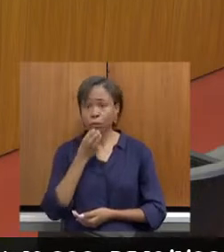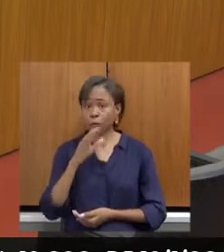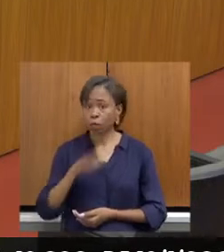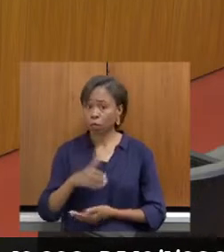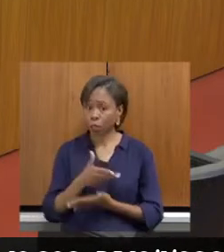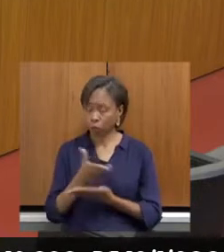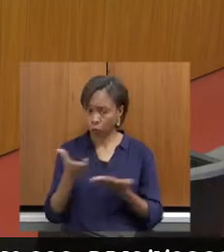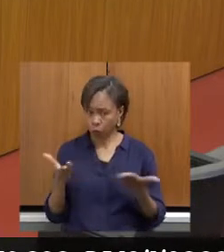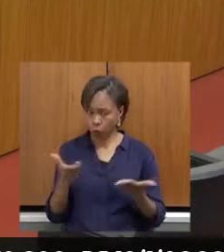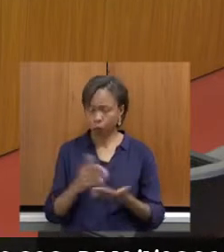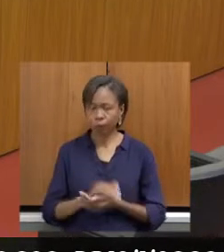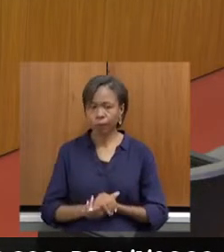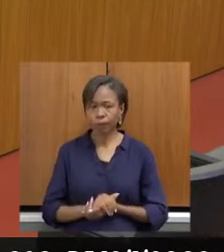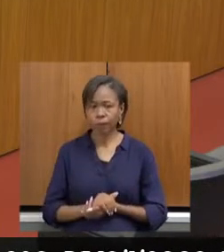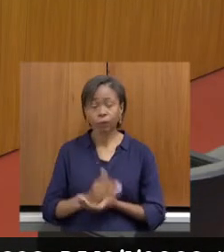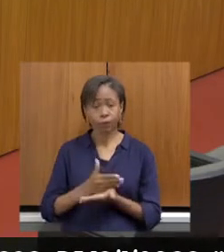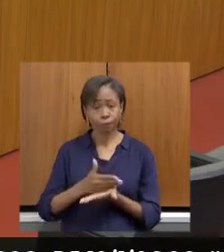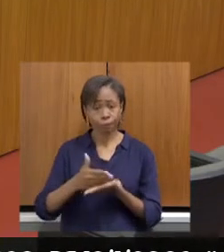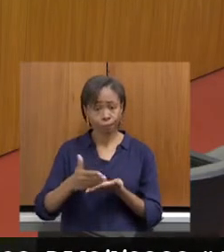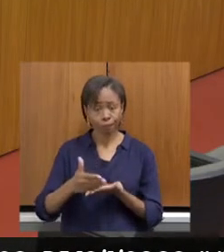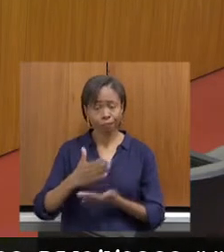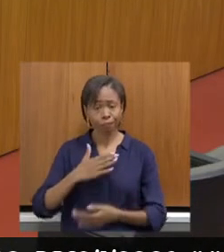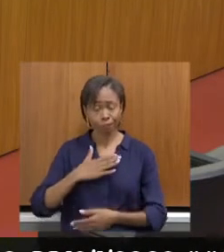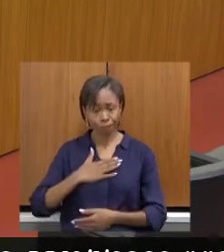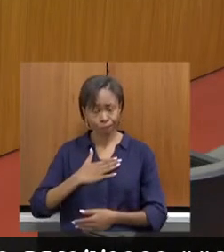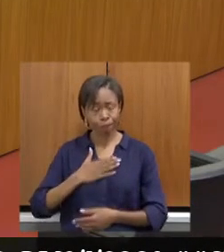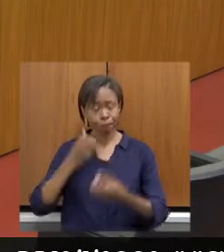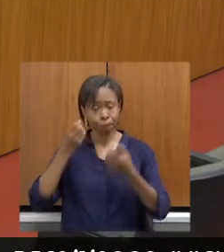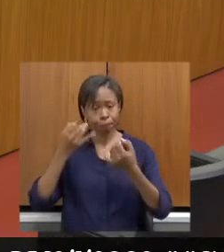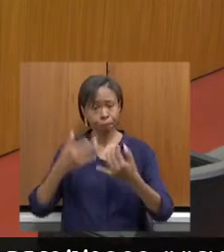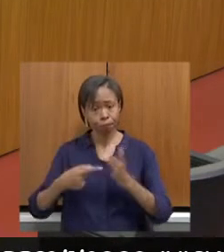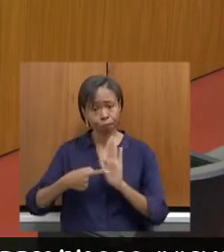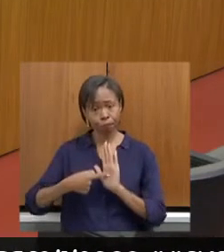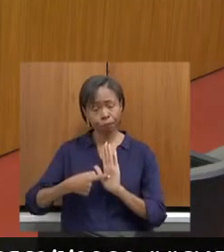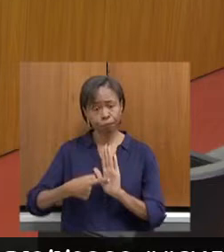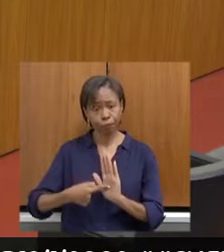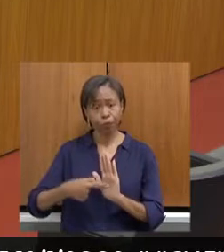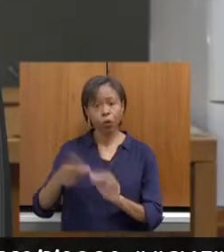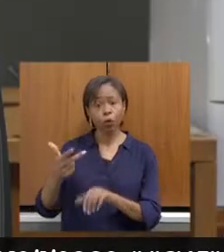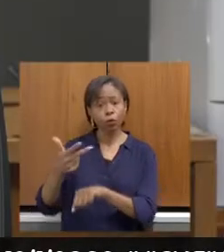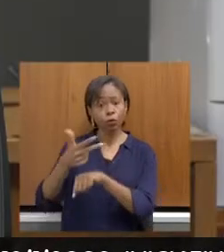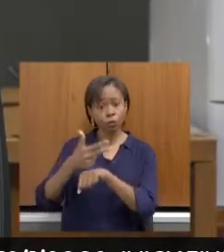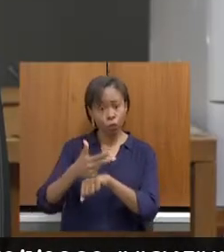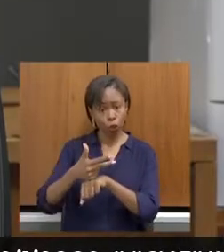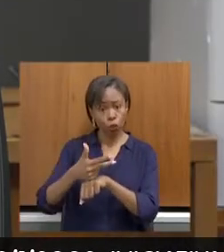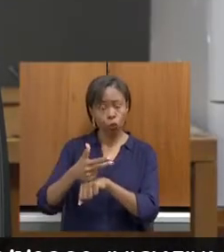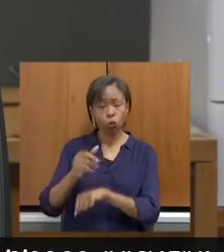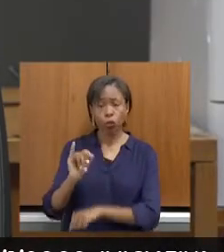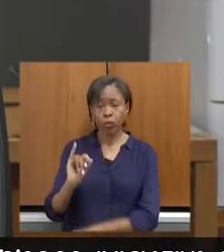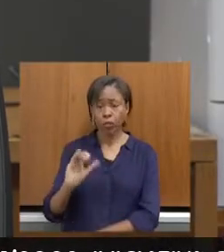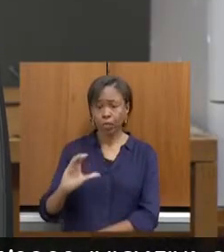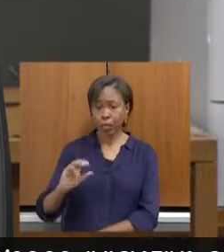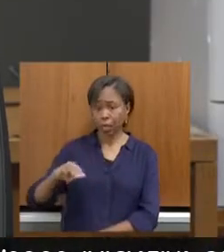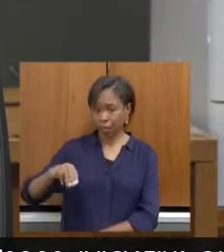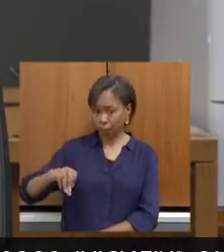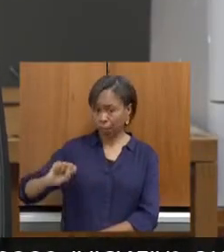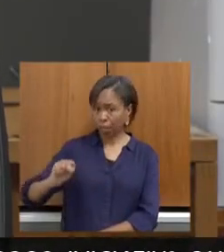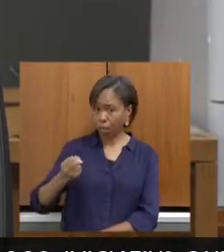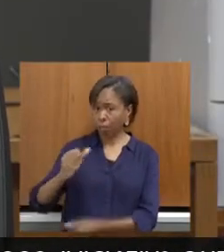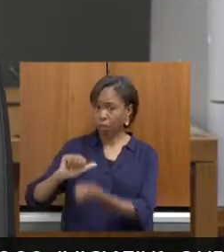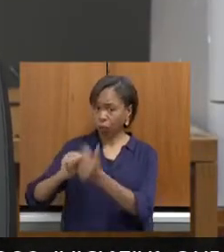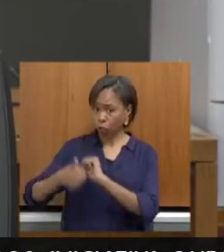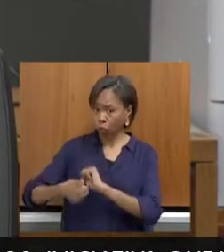todas. Eu gostaria de começar a minha fala apresentando o vídeo institucional do ICMS Esportivo, que apresenta até mais algumas